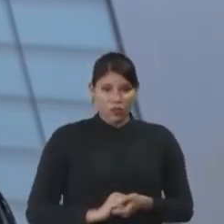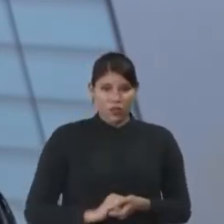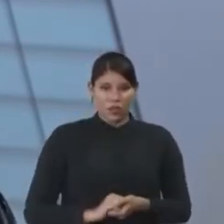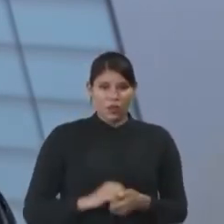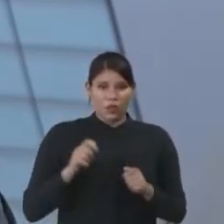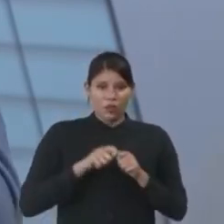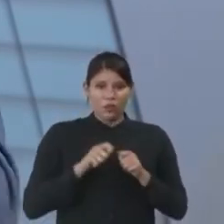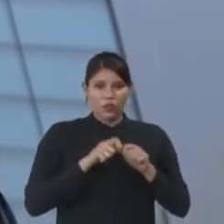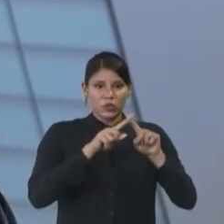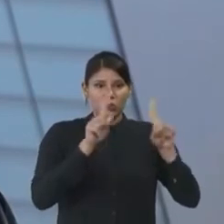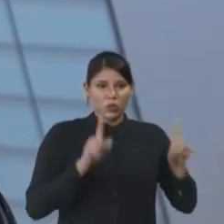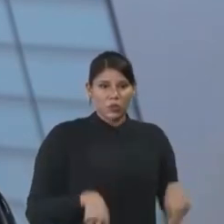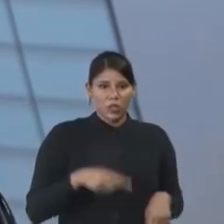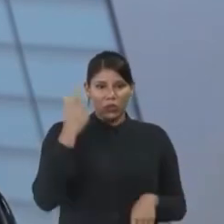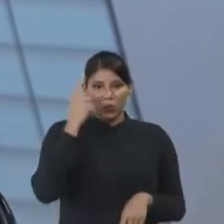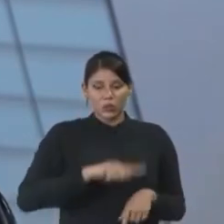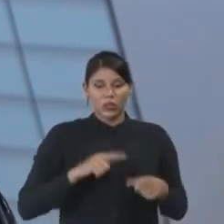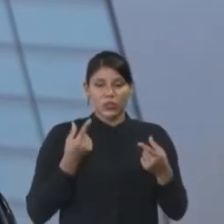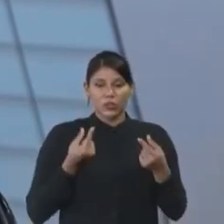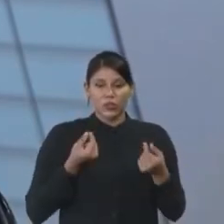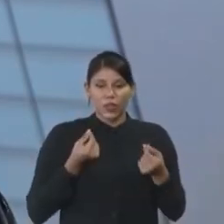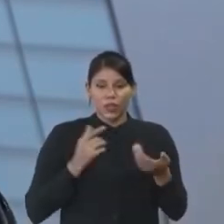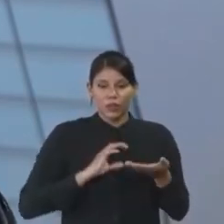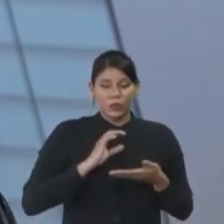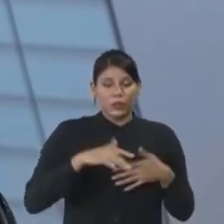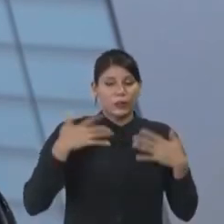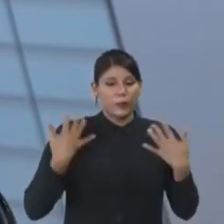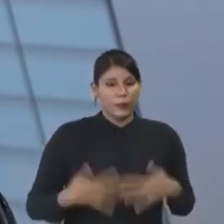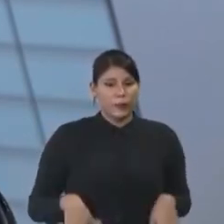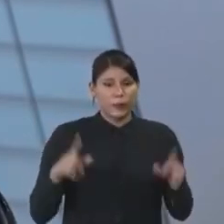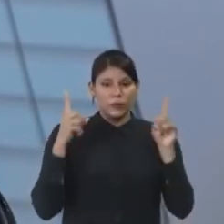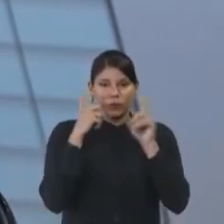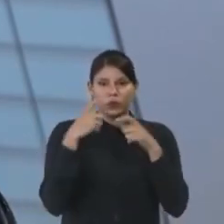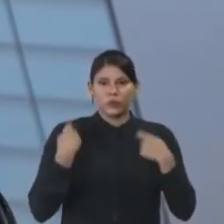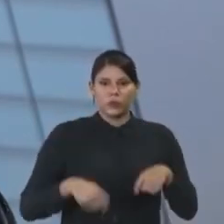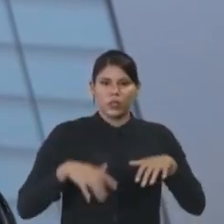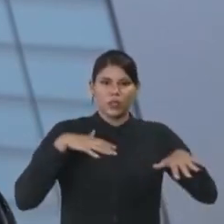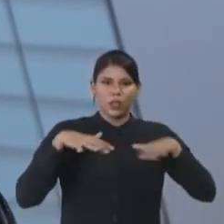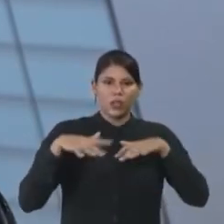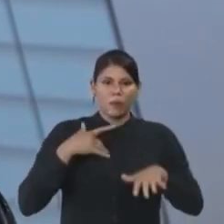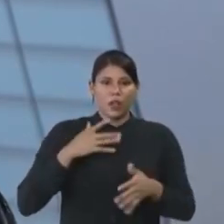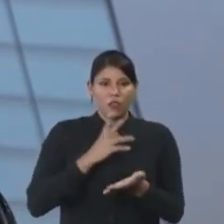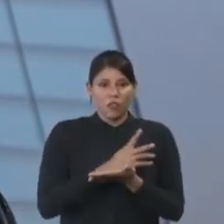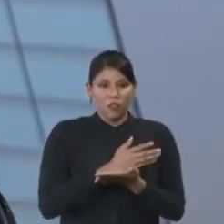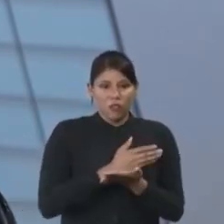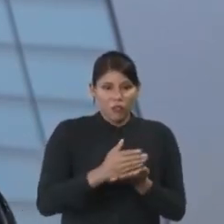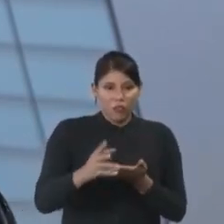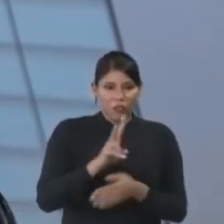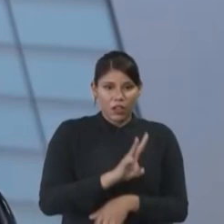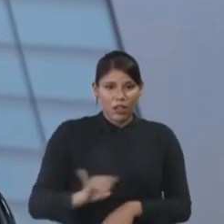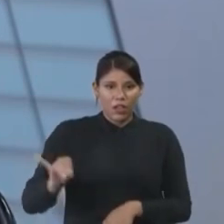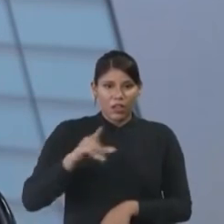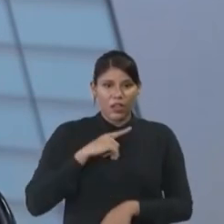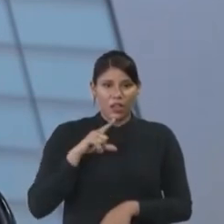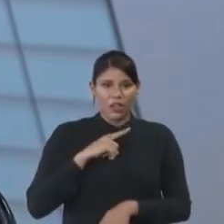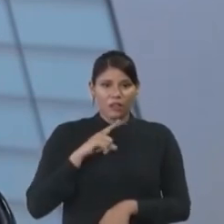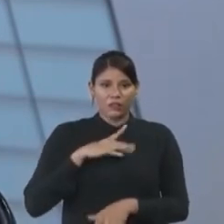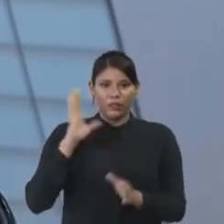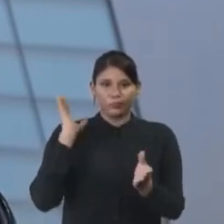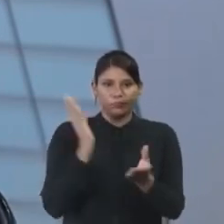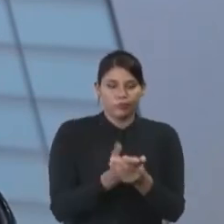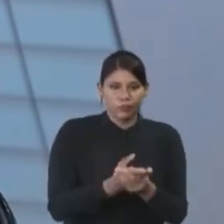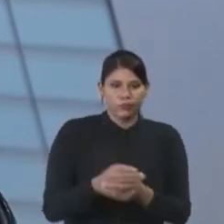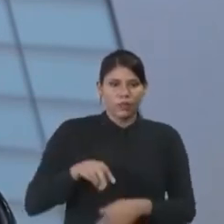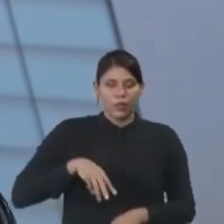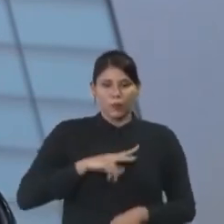Fiz projetos, consegui dinheiro, que não é fácil, que isso tudo é... E quando a vai começar a execução, aí vem o embargo do Ministério Público,